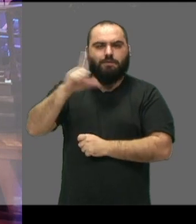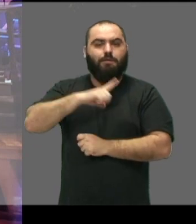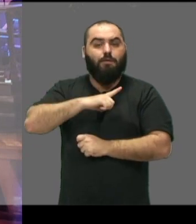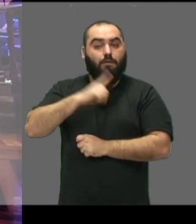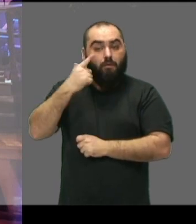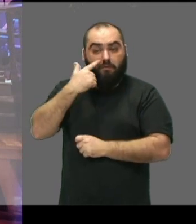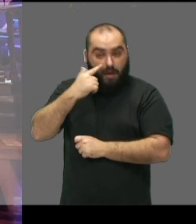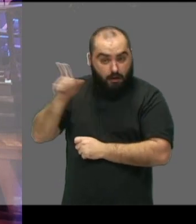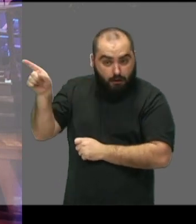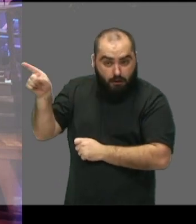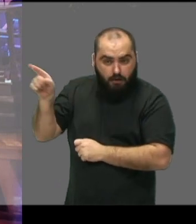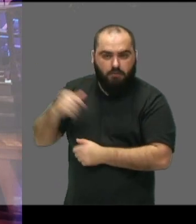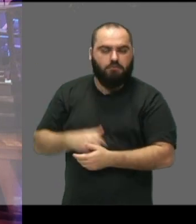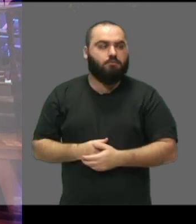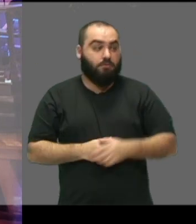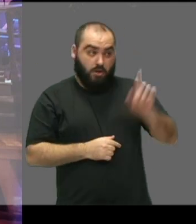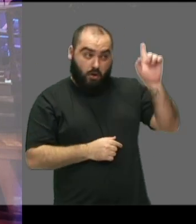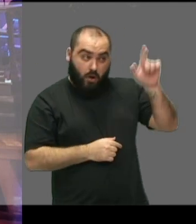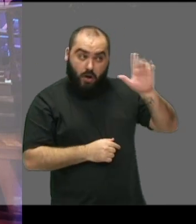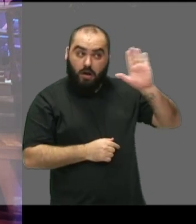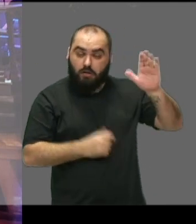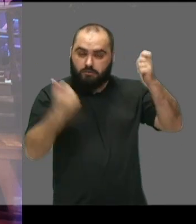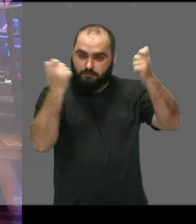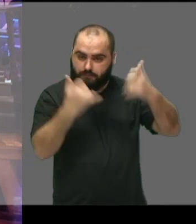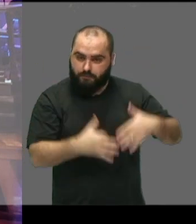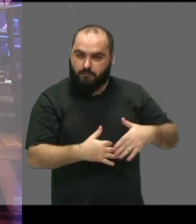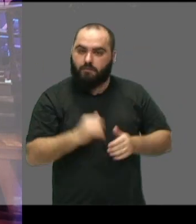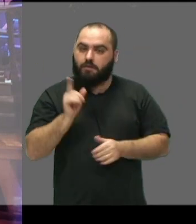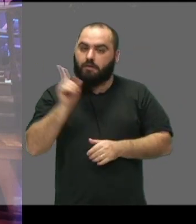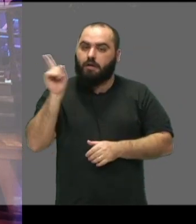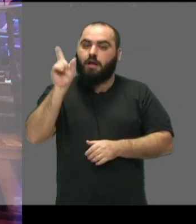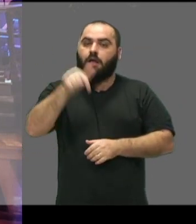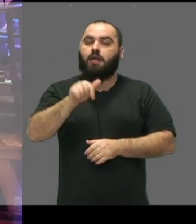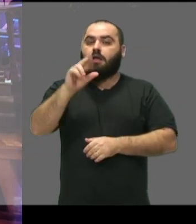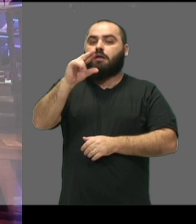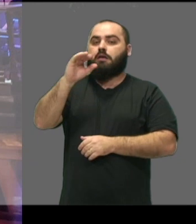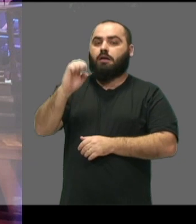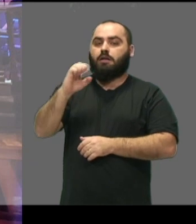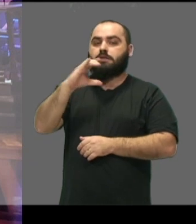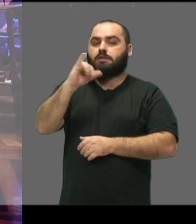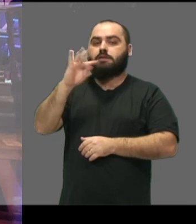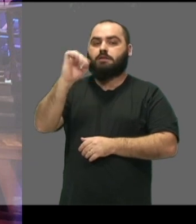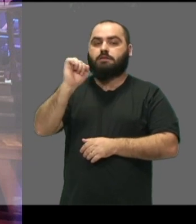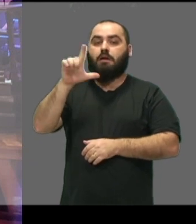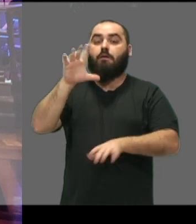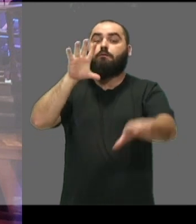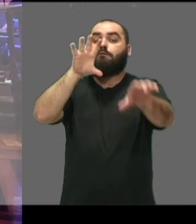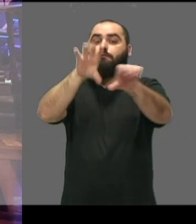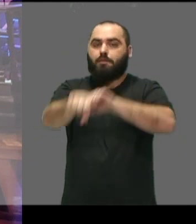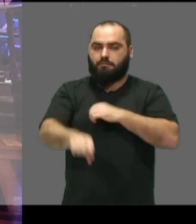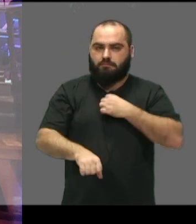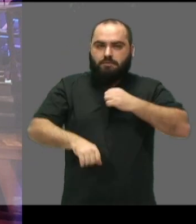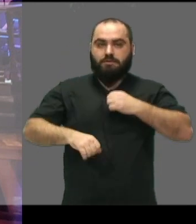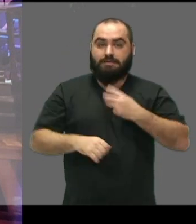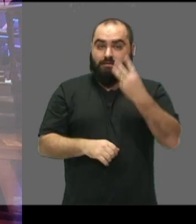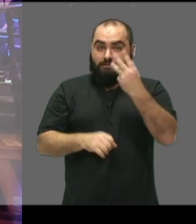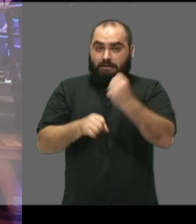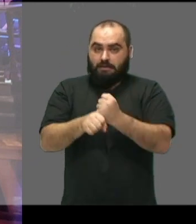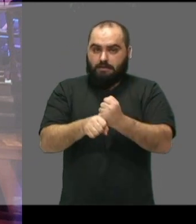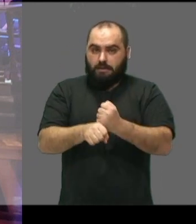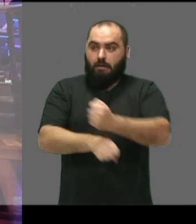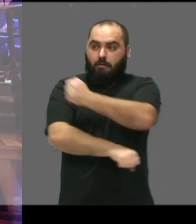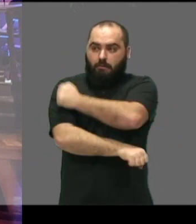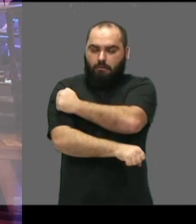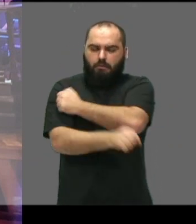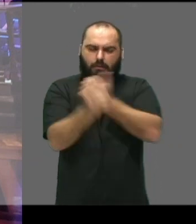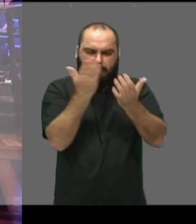um... Aí é onde... Isso. É importante dizer em um recital de formatura que após três anos que o aluno estuda, ele